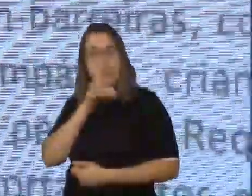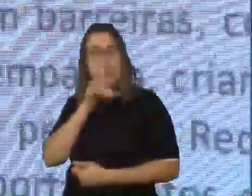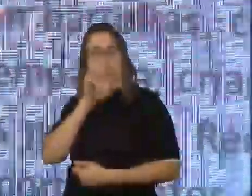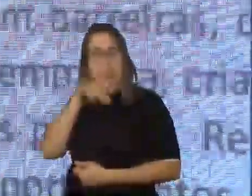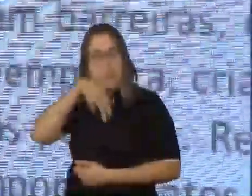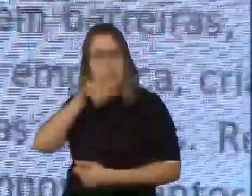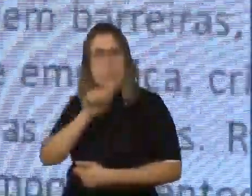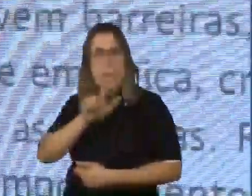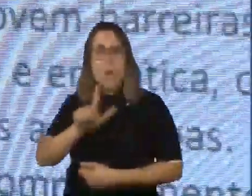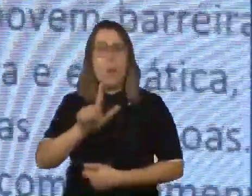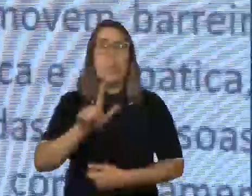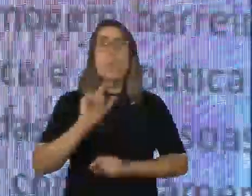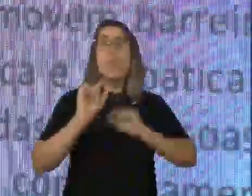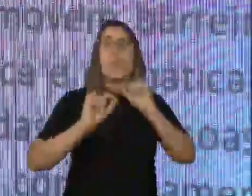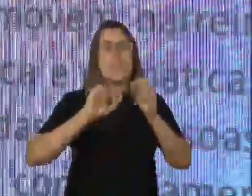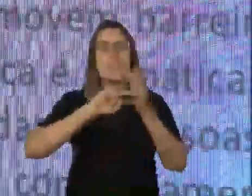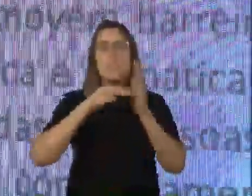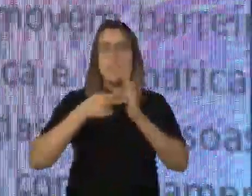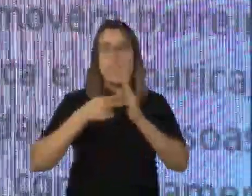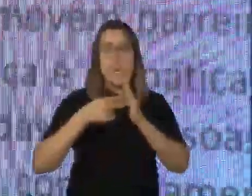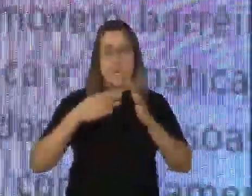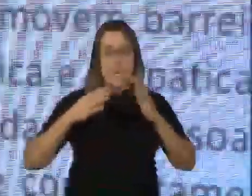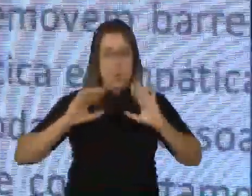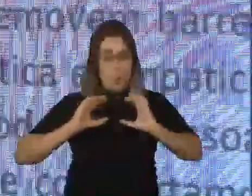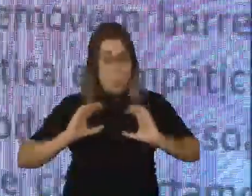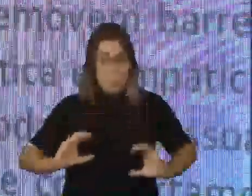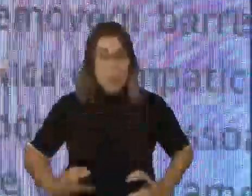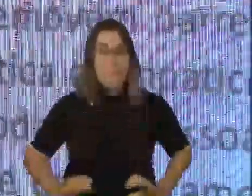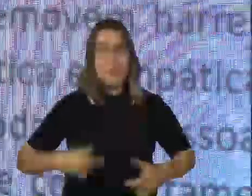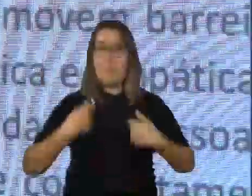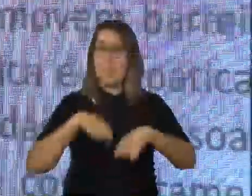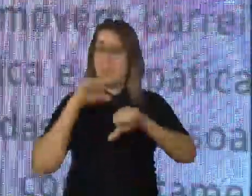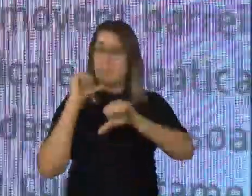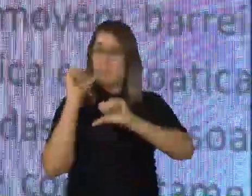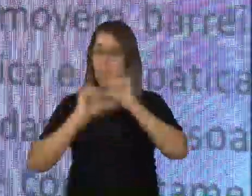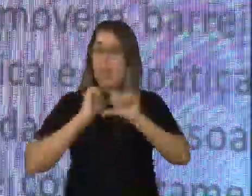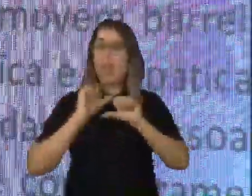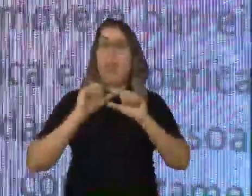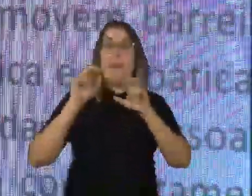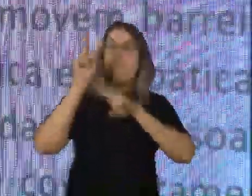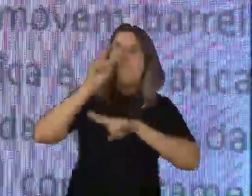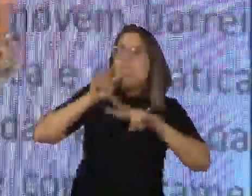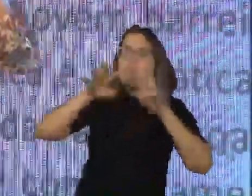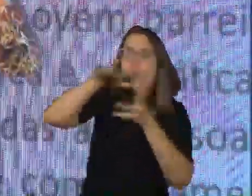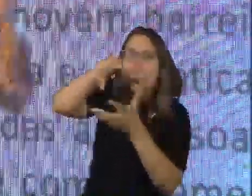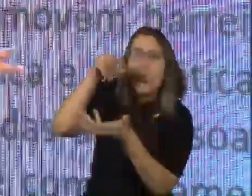são comportamentos que a gente precisa mudar, é o nosso olhar, a nossa visão de mundo, com base na